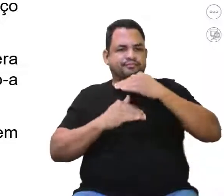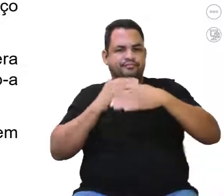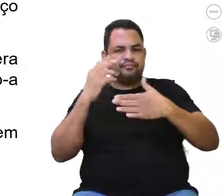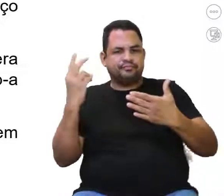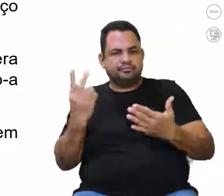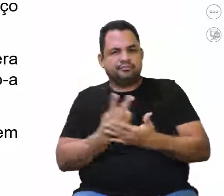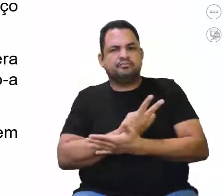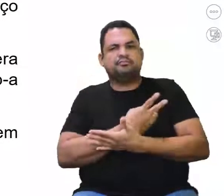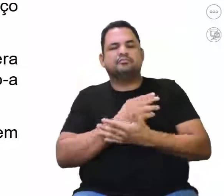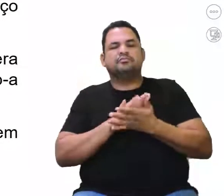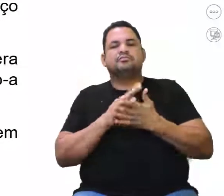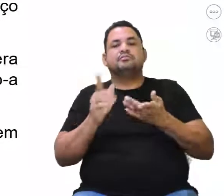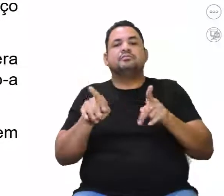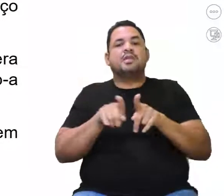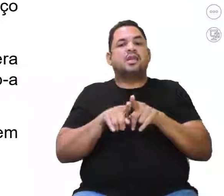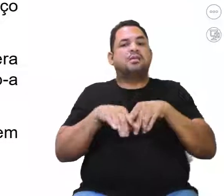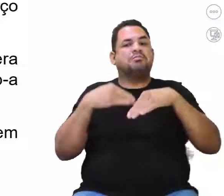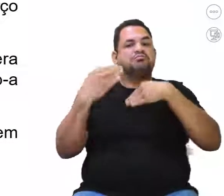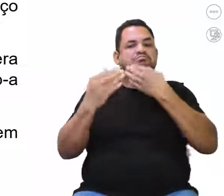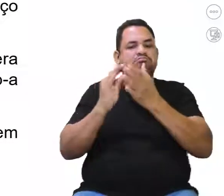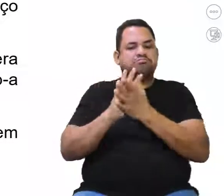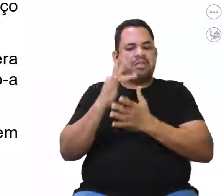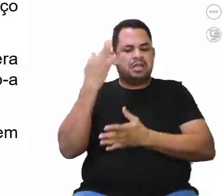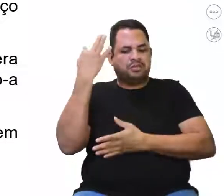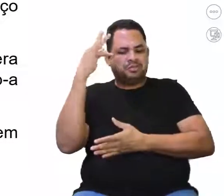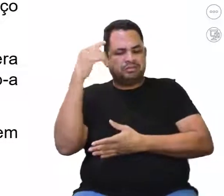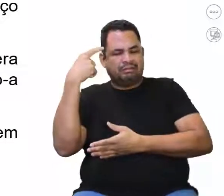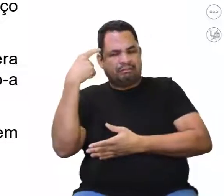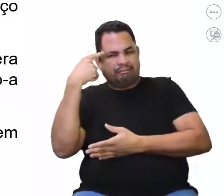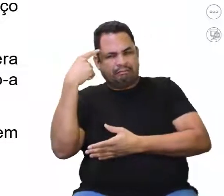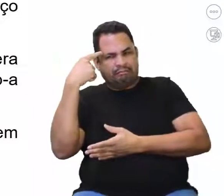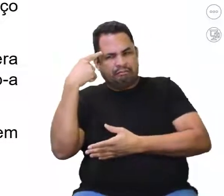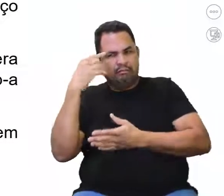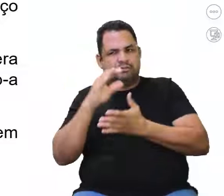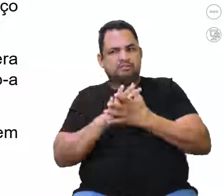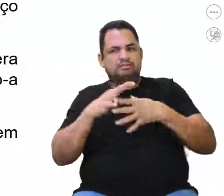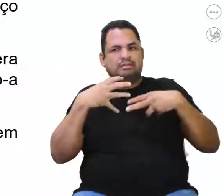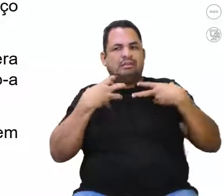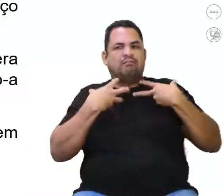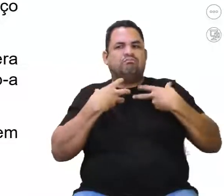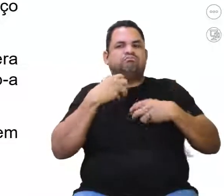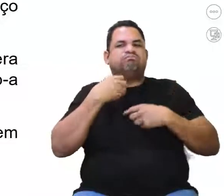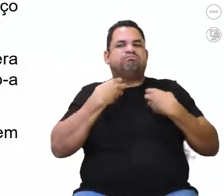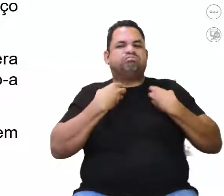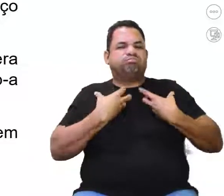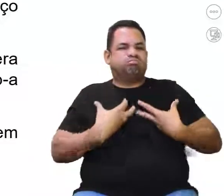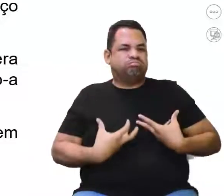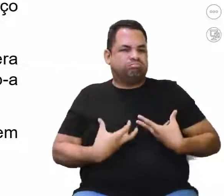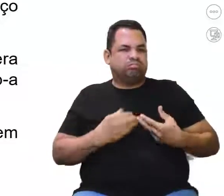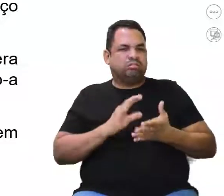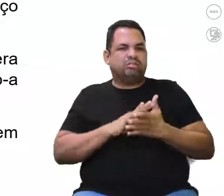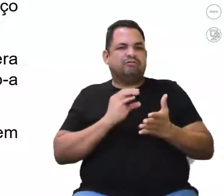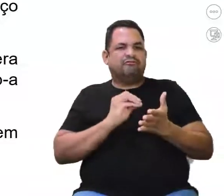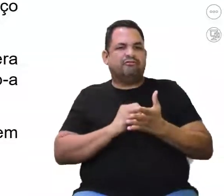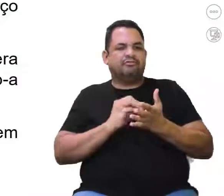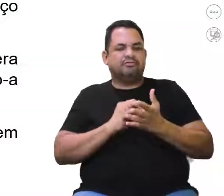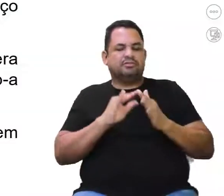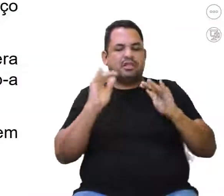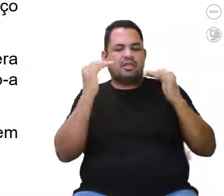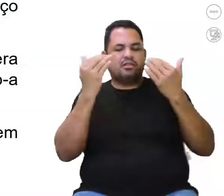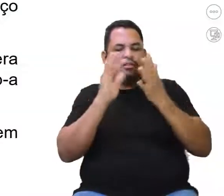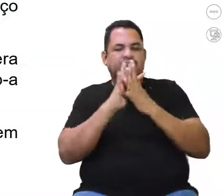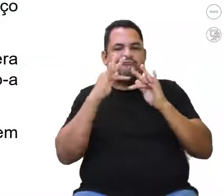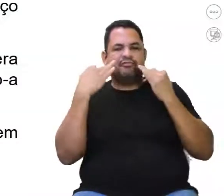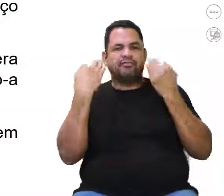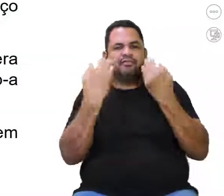ocorreu e com ela evoluíram as dores de cabeça, o estresse e a falta de atenção